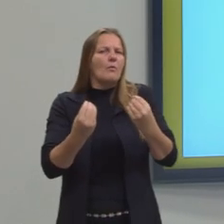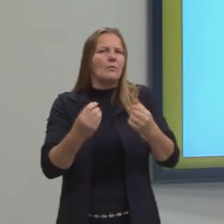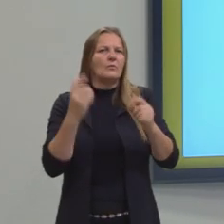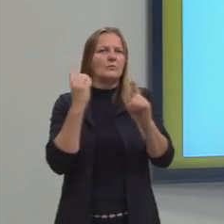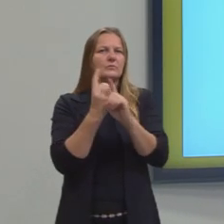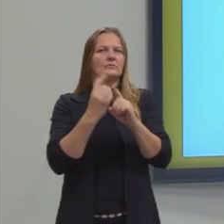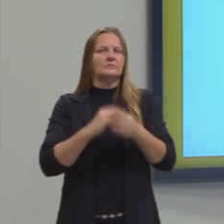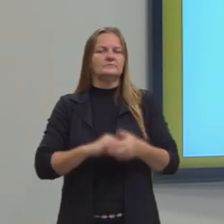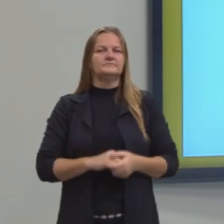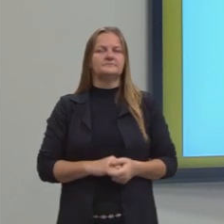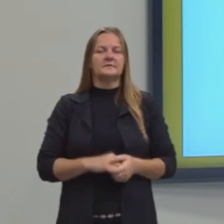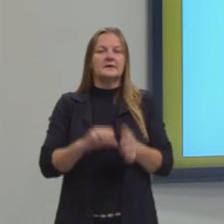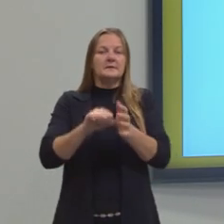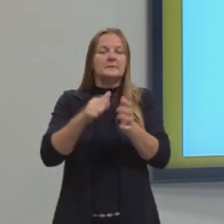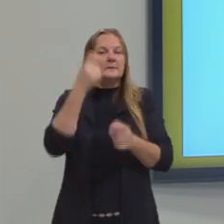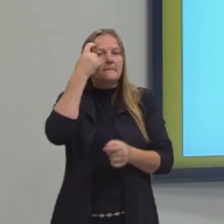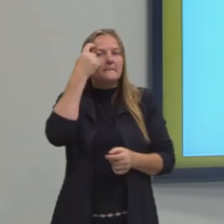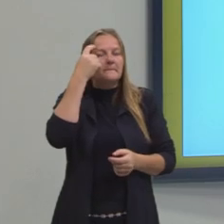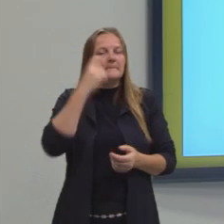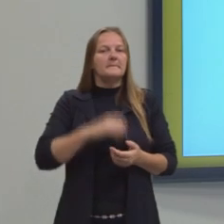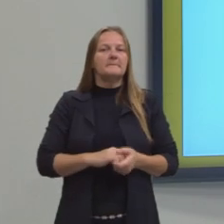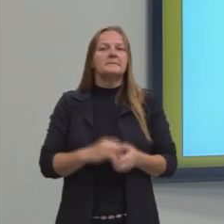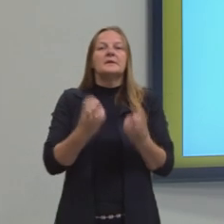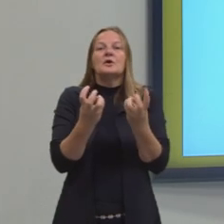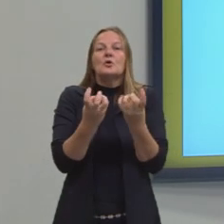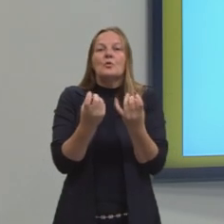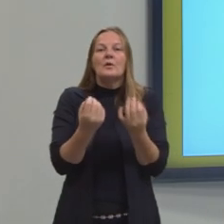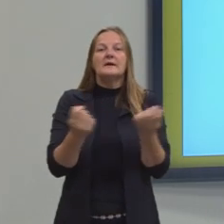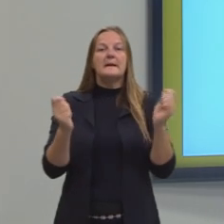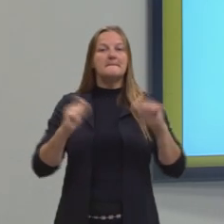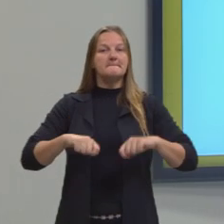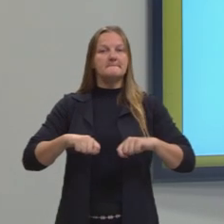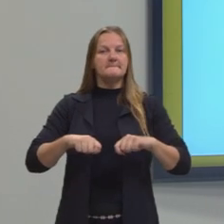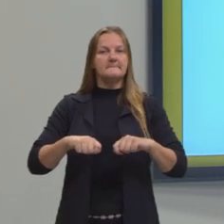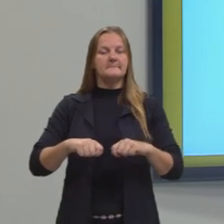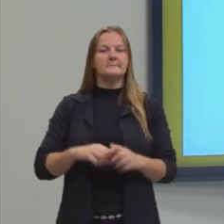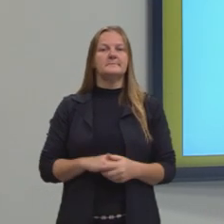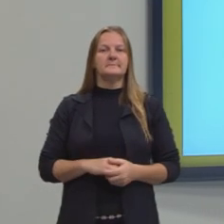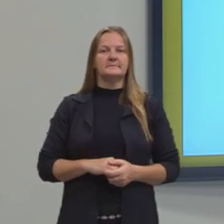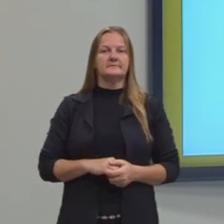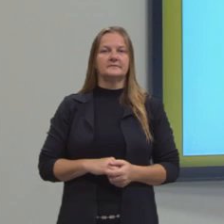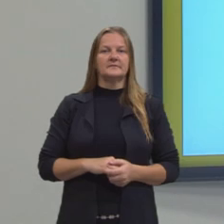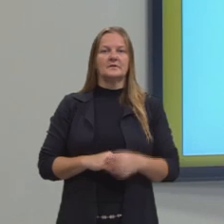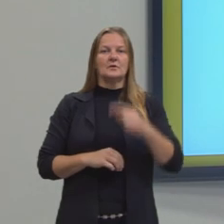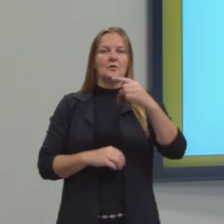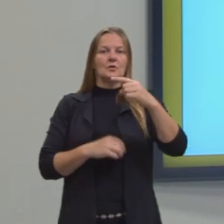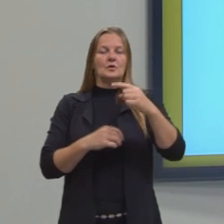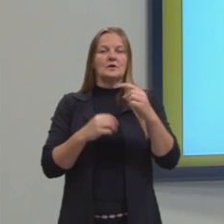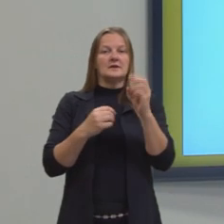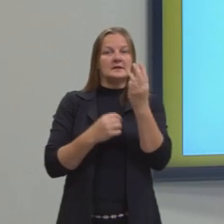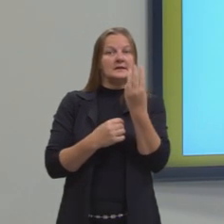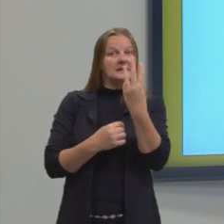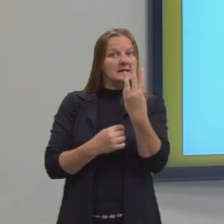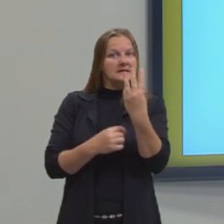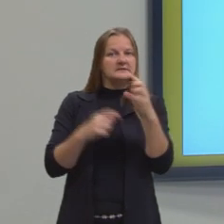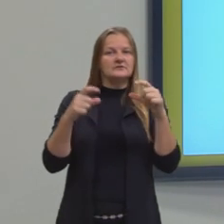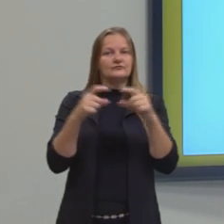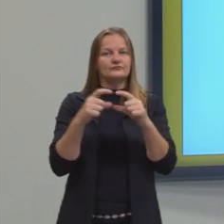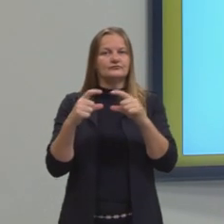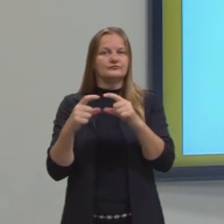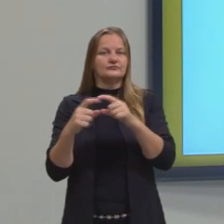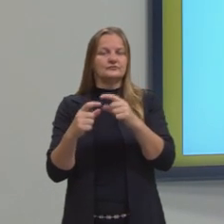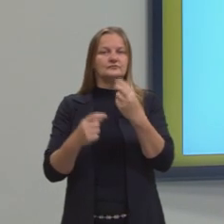Então, no primeiro momento, a gente tem que pensar quais são as possibilidades. São três fichas, cada ficha, então,